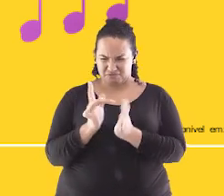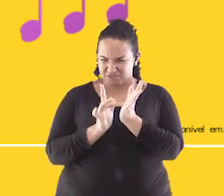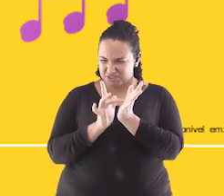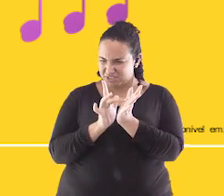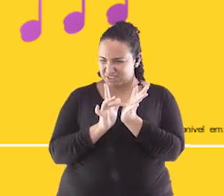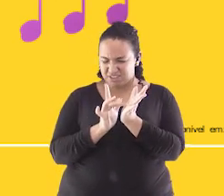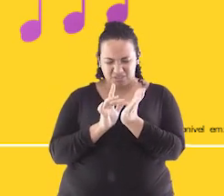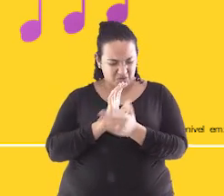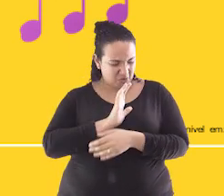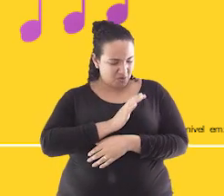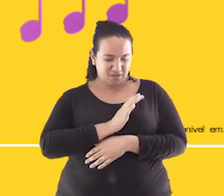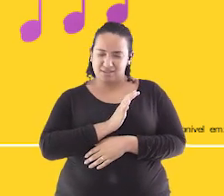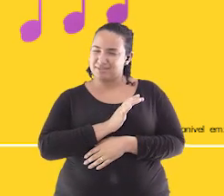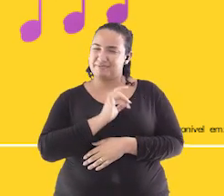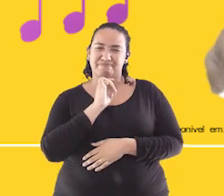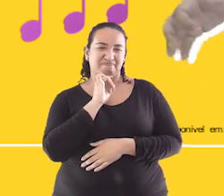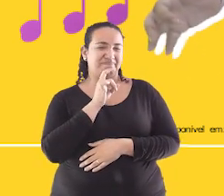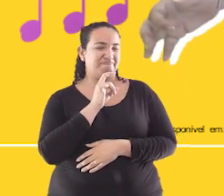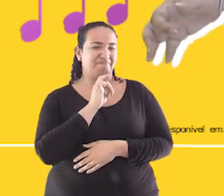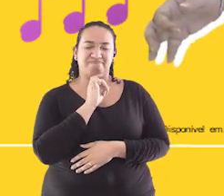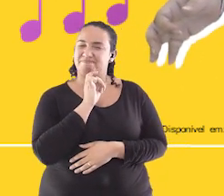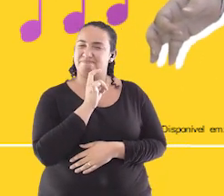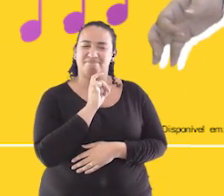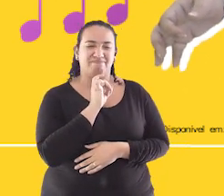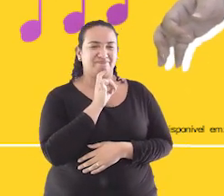posso enganar meu coração?